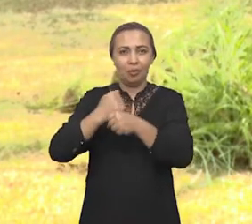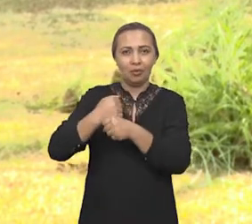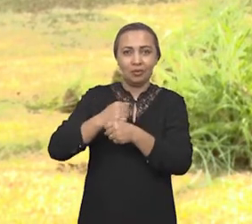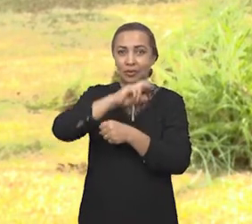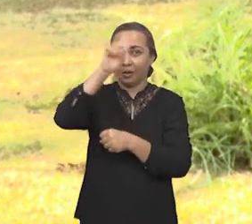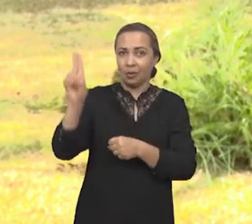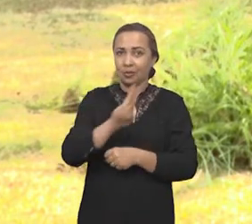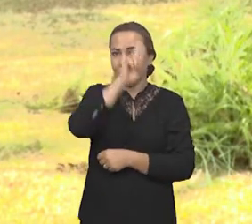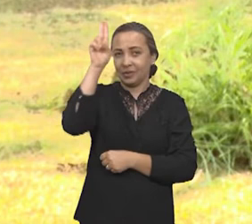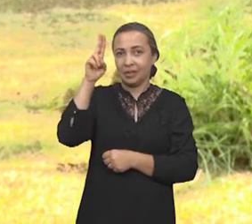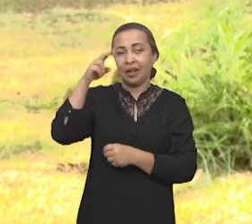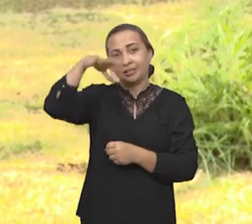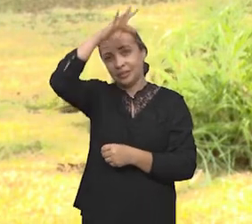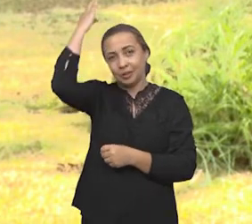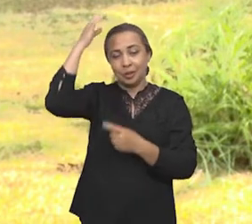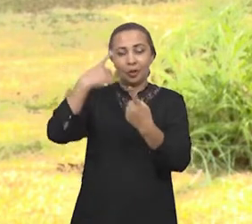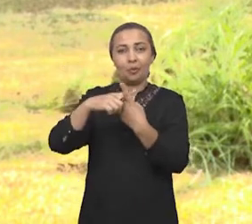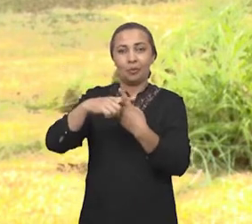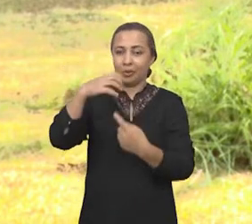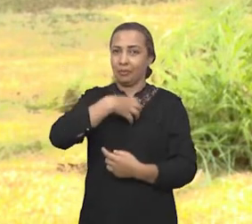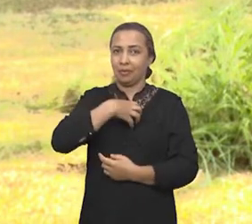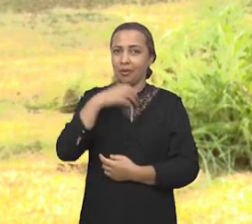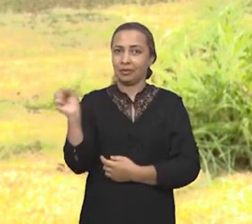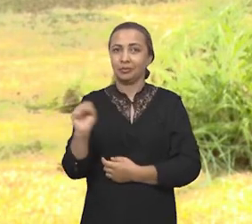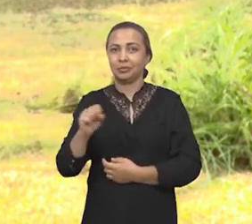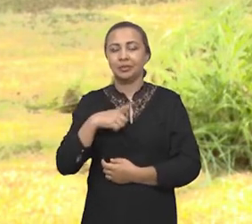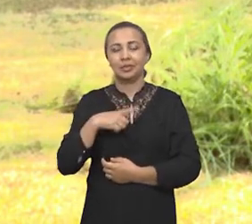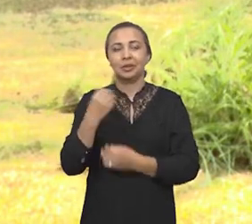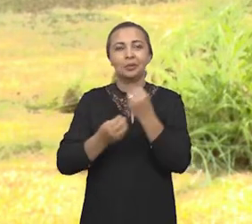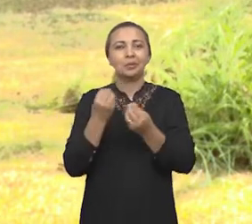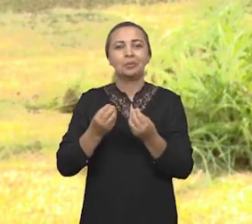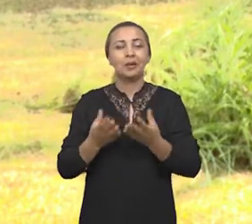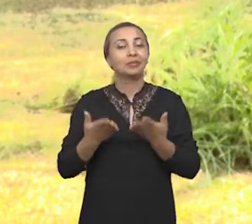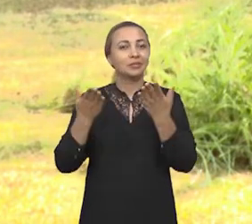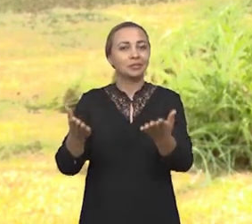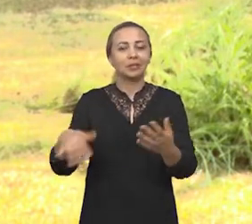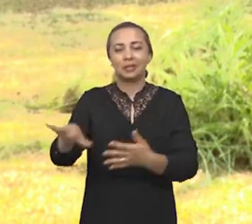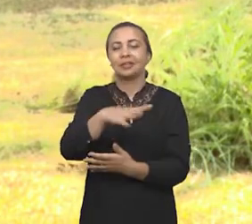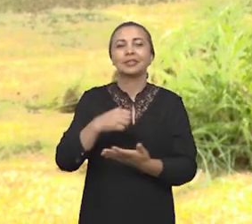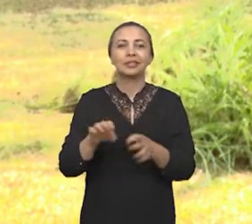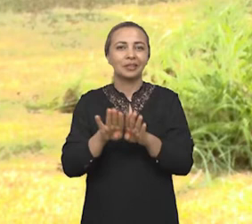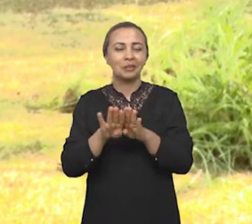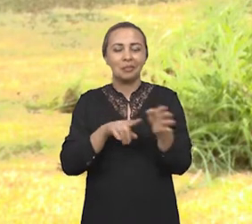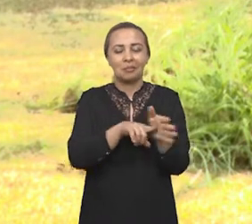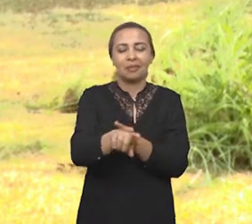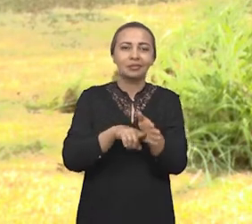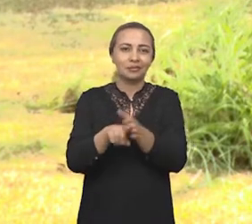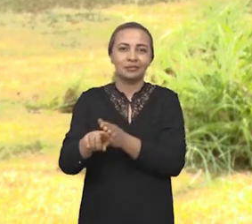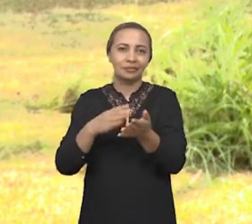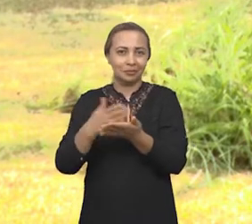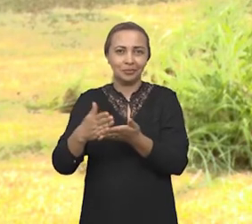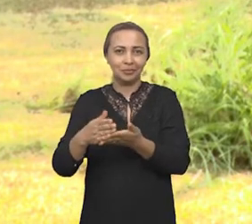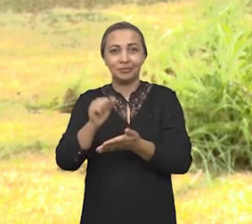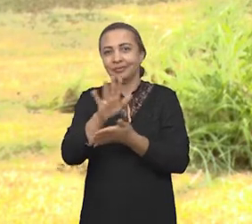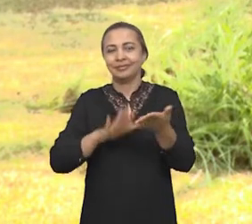a Universidade Estadual de Santa Cruz no sul da Bahia tem um espaço dedicado a tudo isso e mais, fomentar pesquisas a